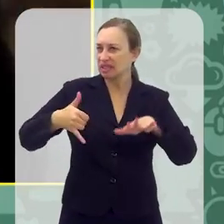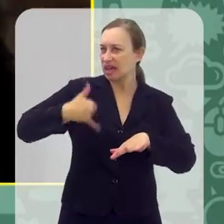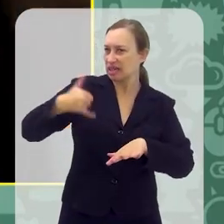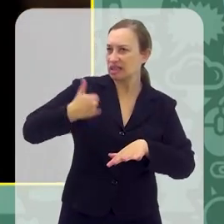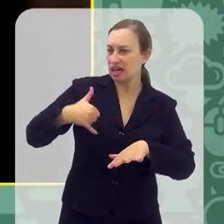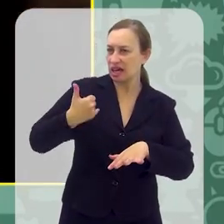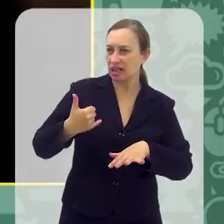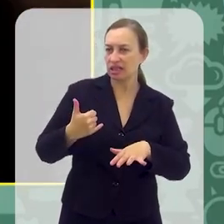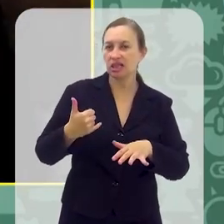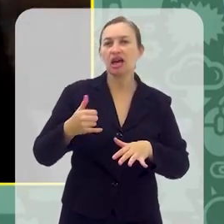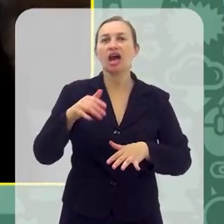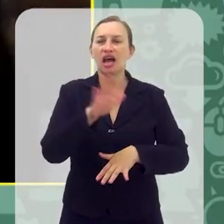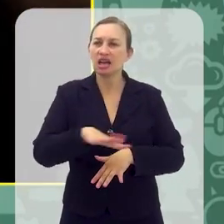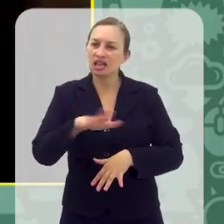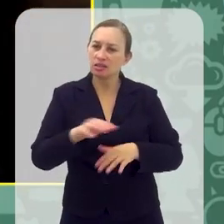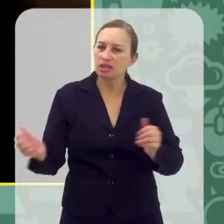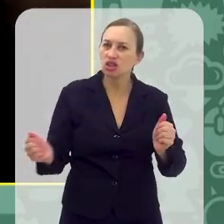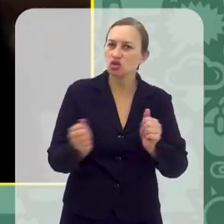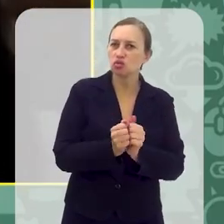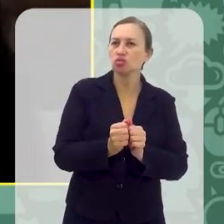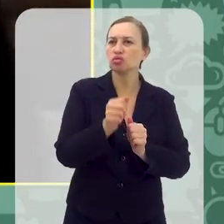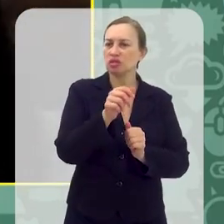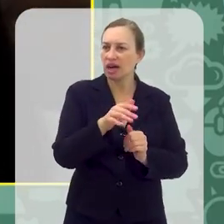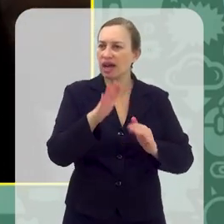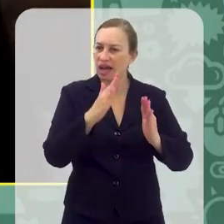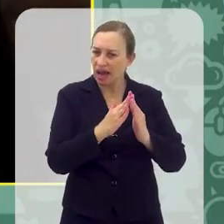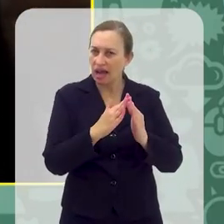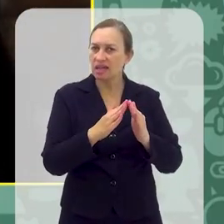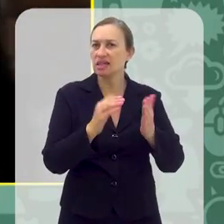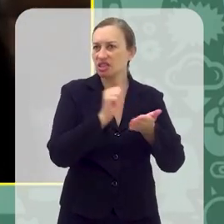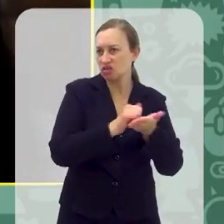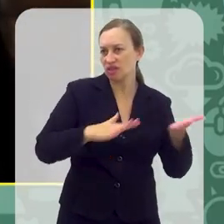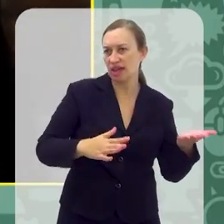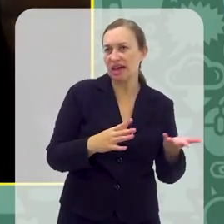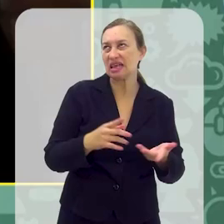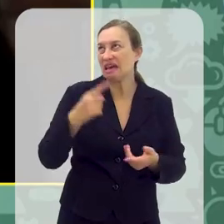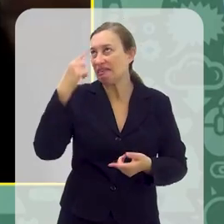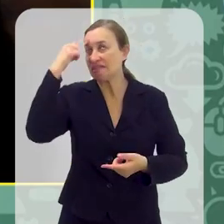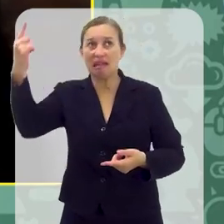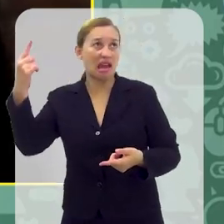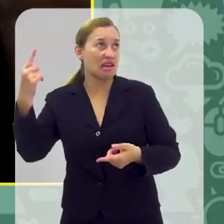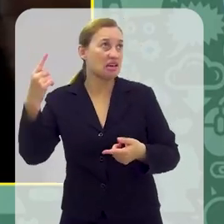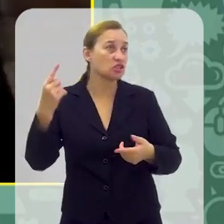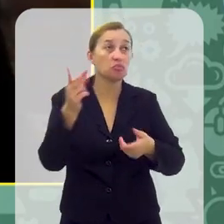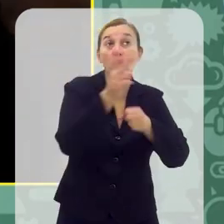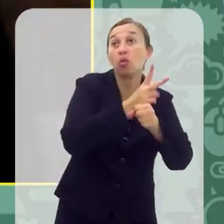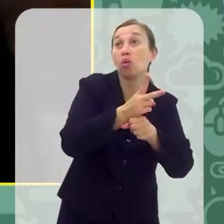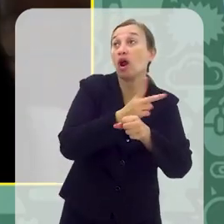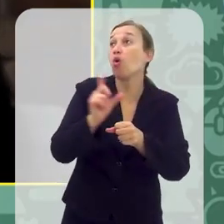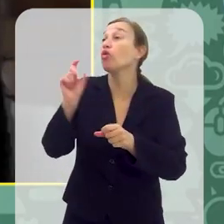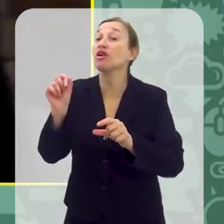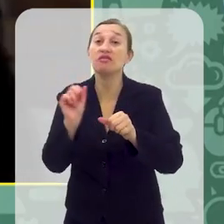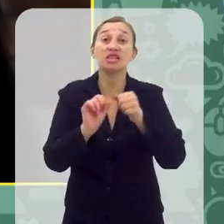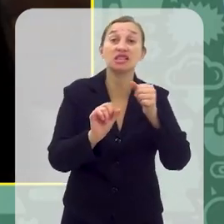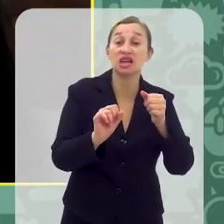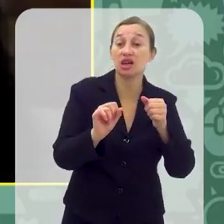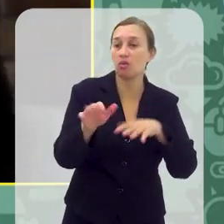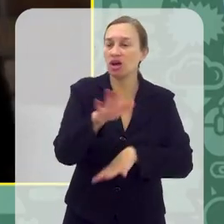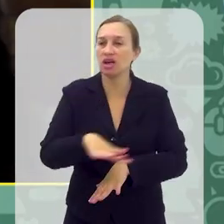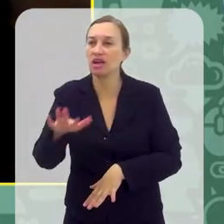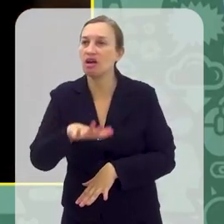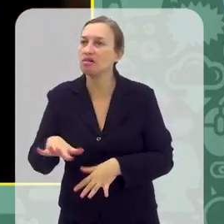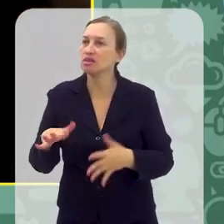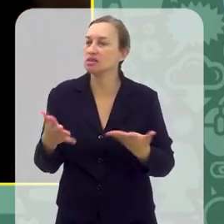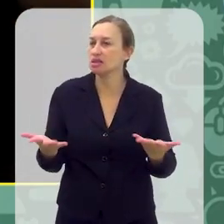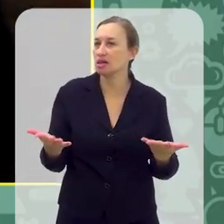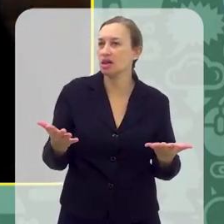né, a criança para participar das coisas da casa mesmo, às vezes a gente não precisa ficar pensando em ideias muito mirabolantes do que fazer com a criança, às vezes